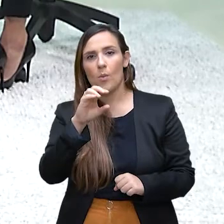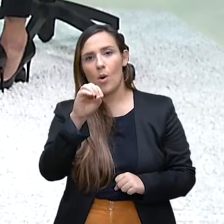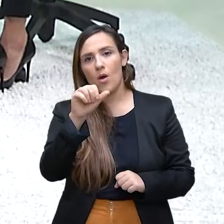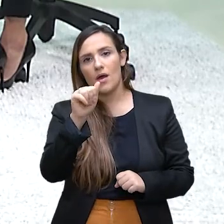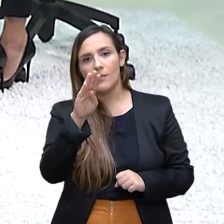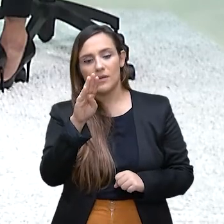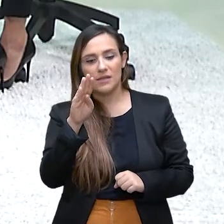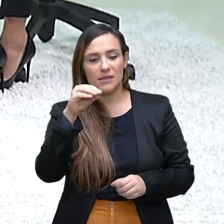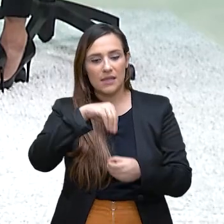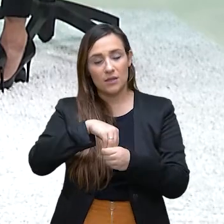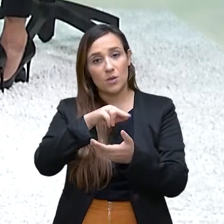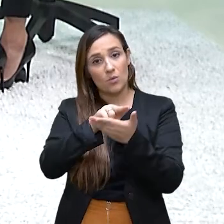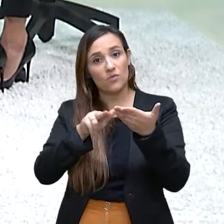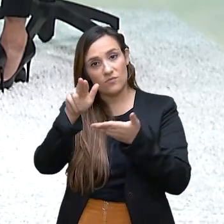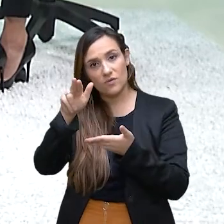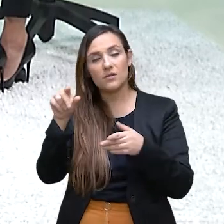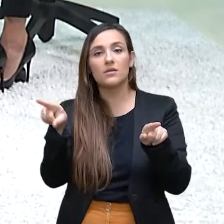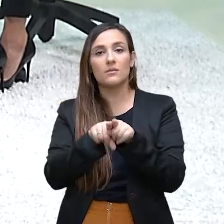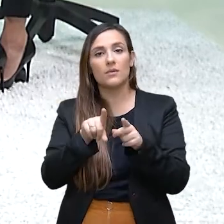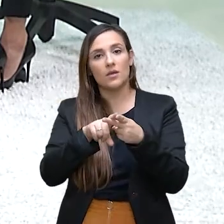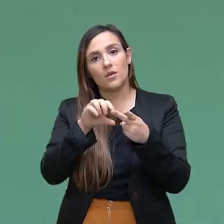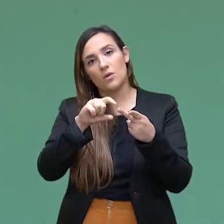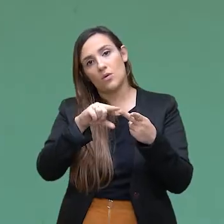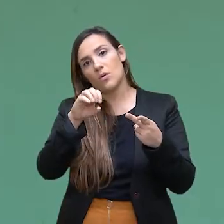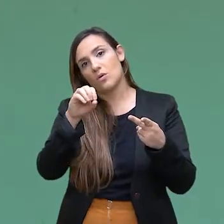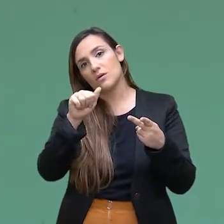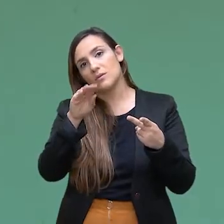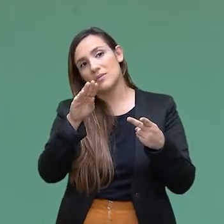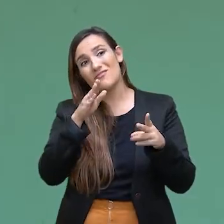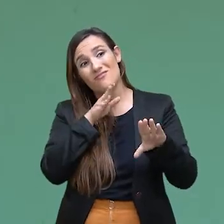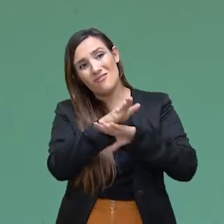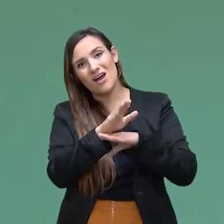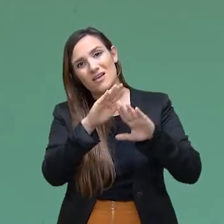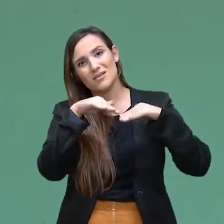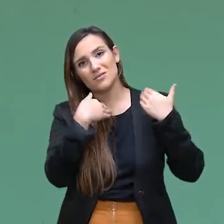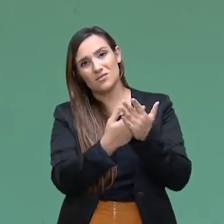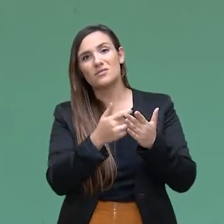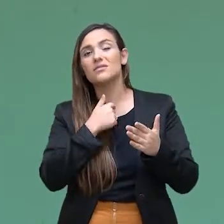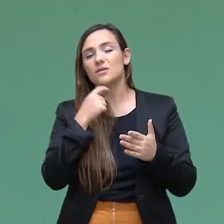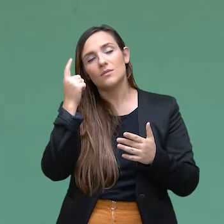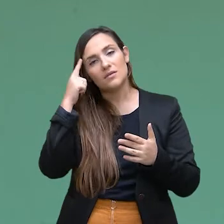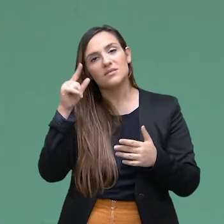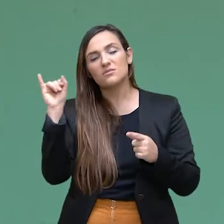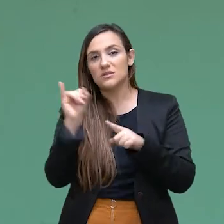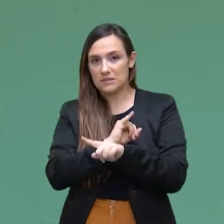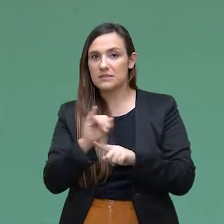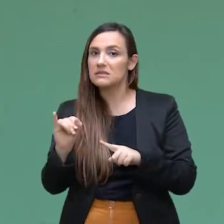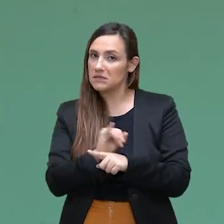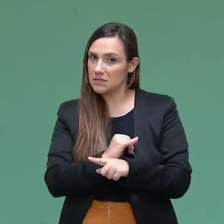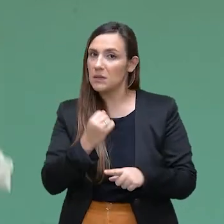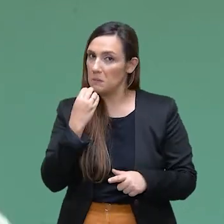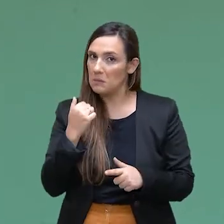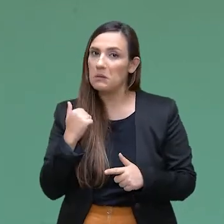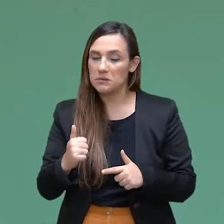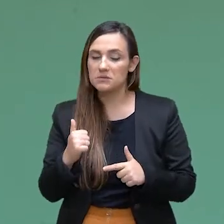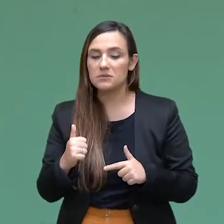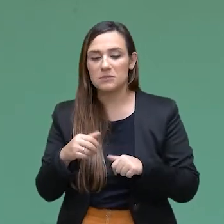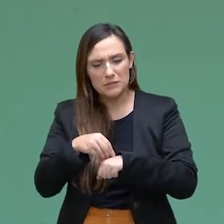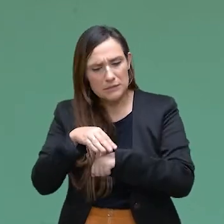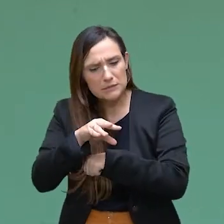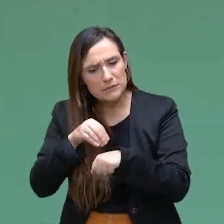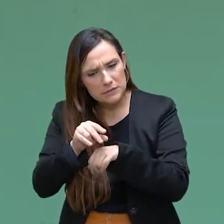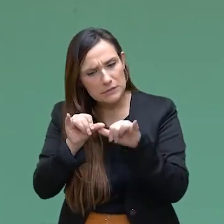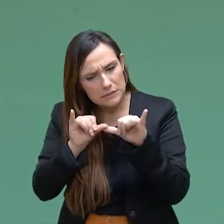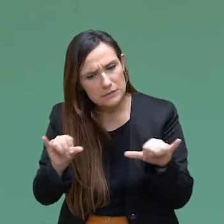universidades, que também tem a OAB vai às escolas. Então, acho que talvez também seja um canal de trabalho para a gente poder levar